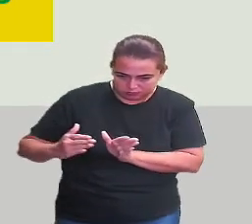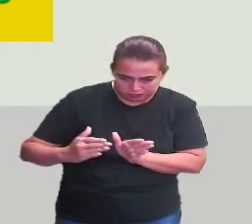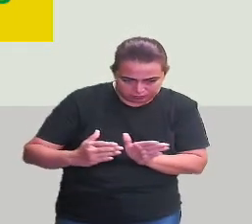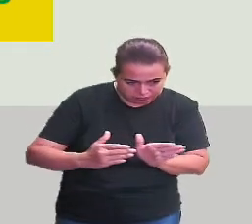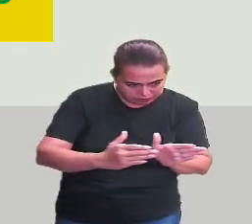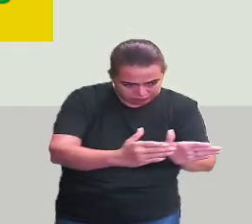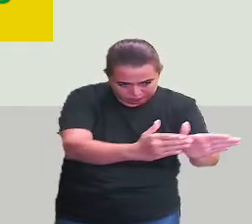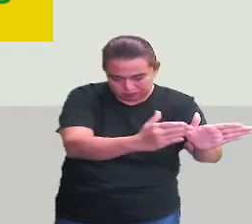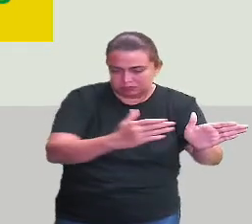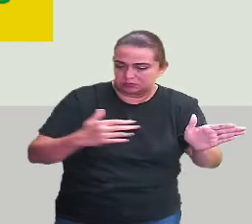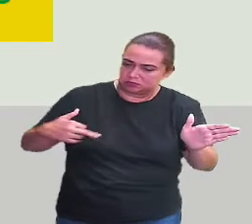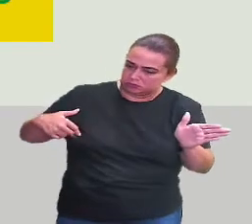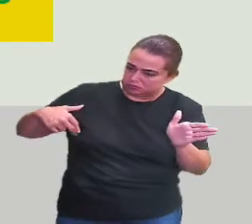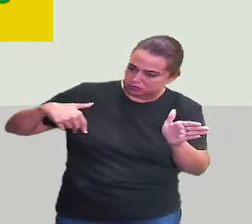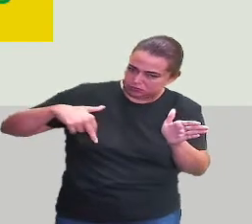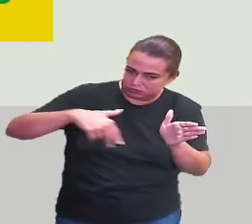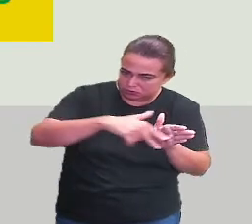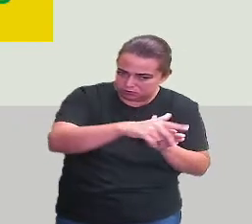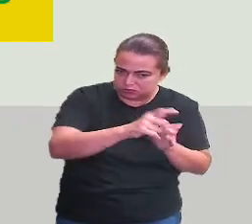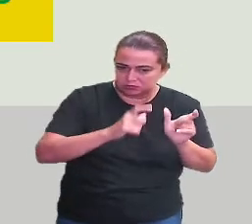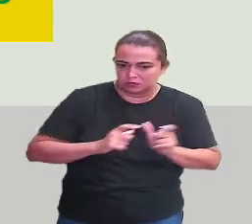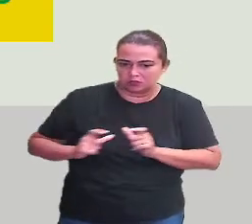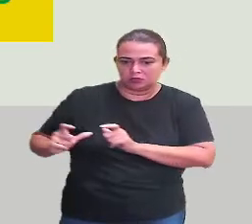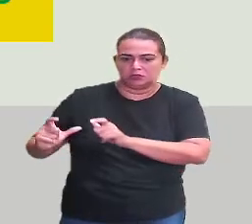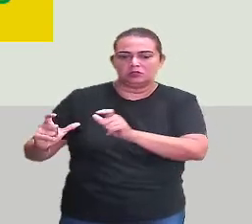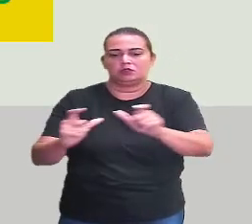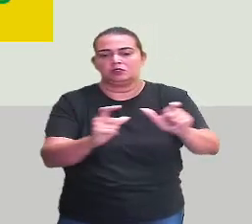você vai andar. Beleza até aí?